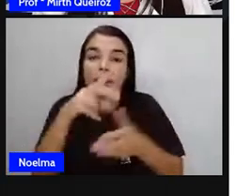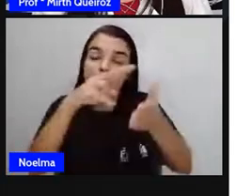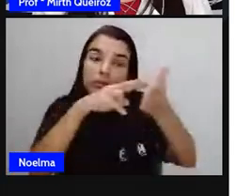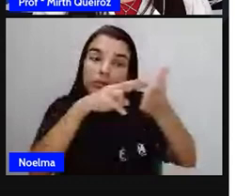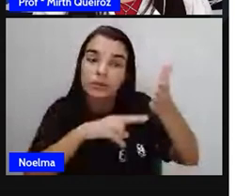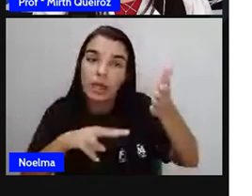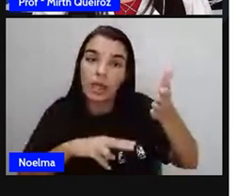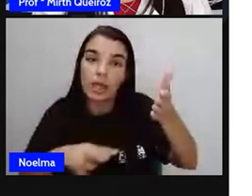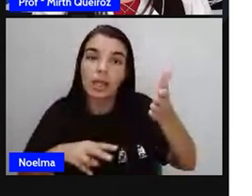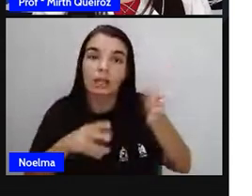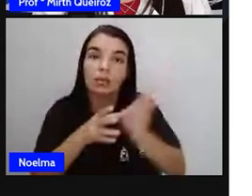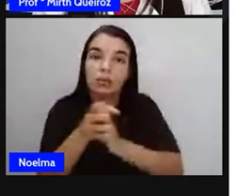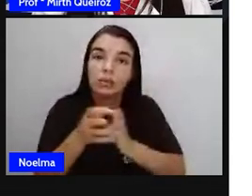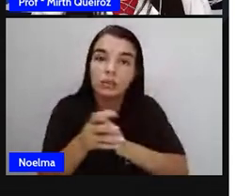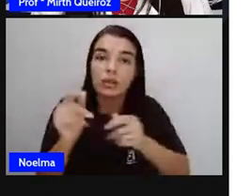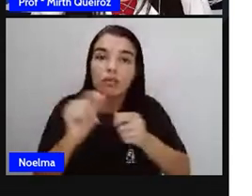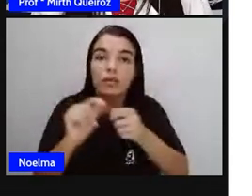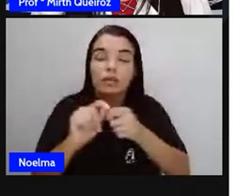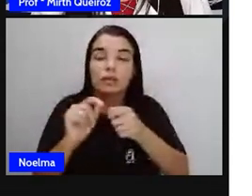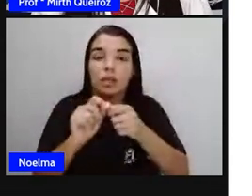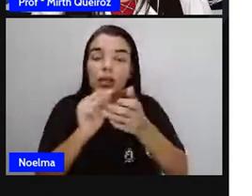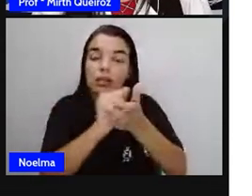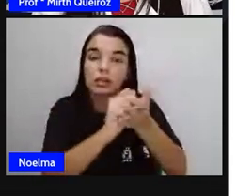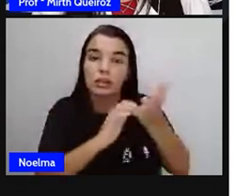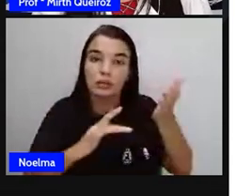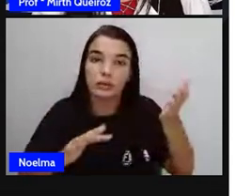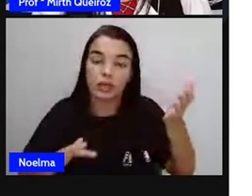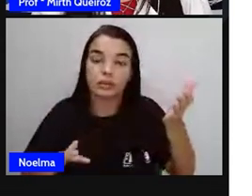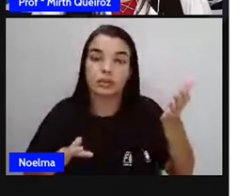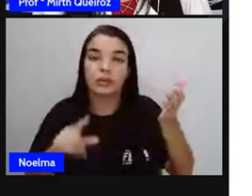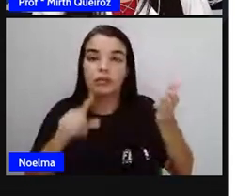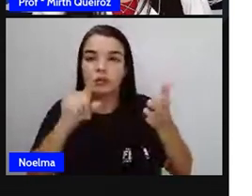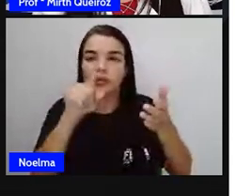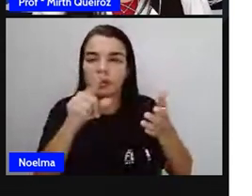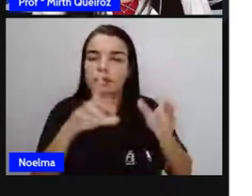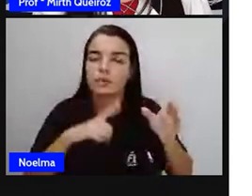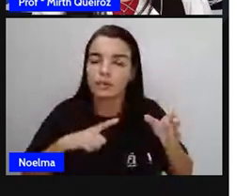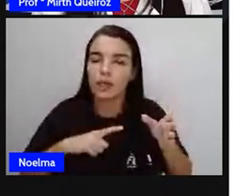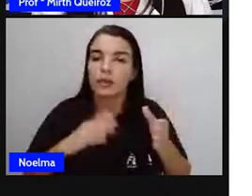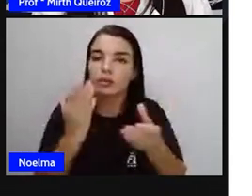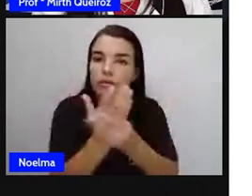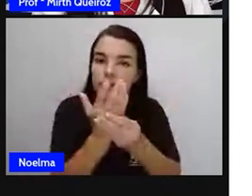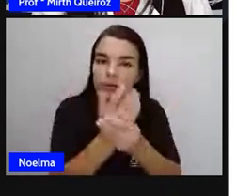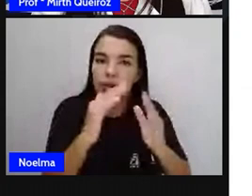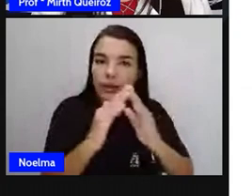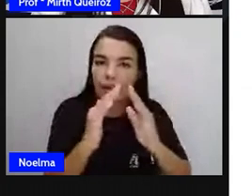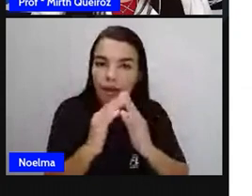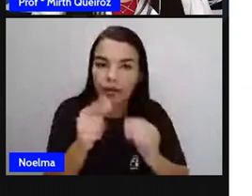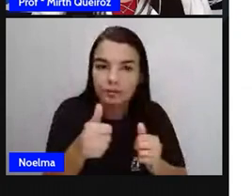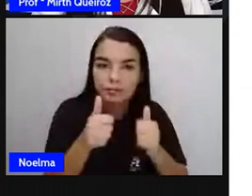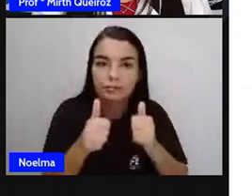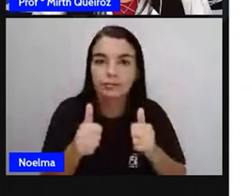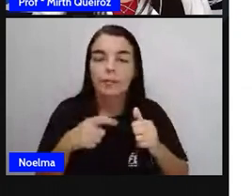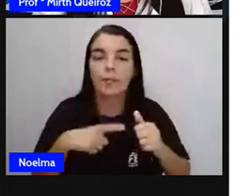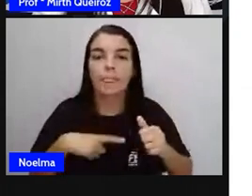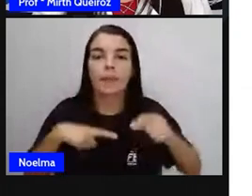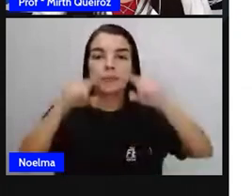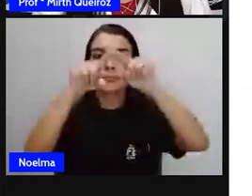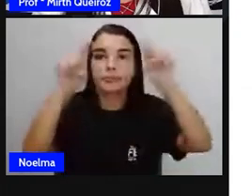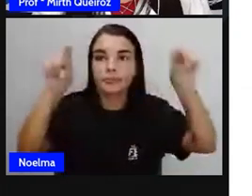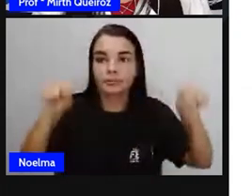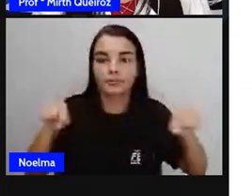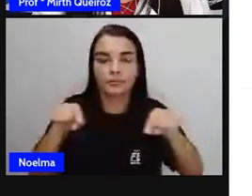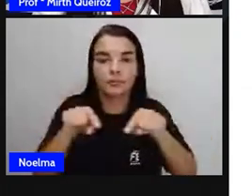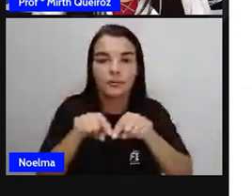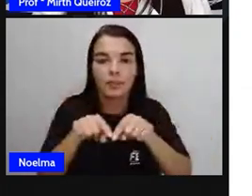orientações para poder realizar a atividade. Vocês receberam aí uma atividade onde se tem uma malha quadrada, né? Onde